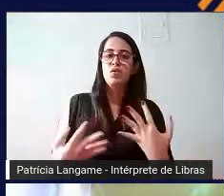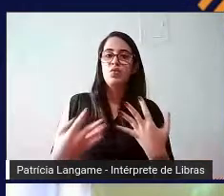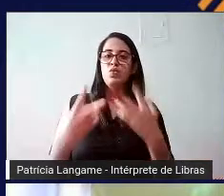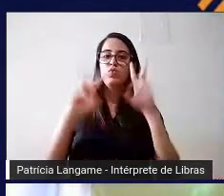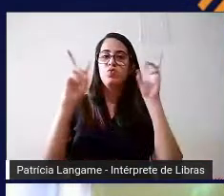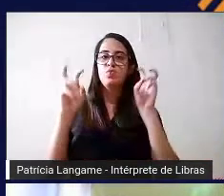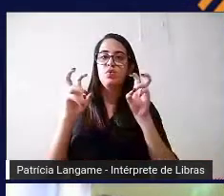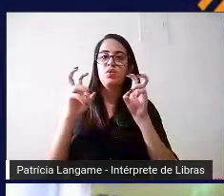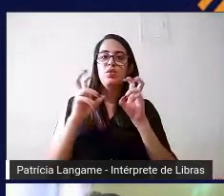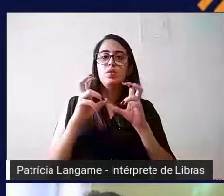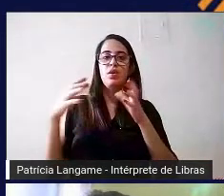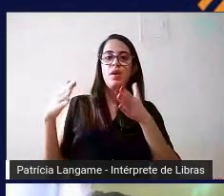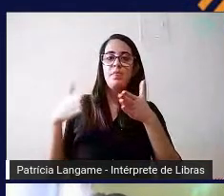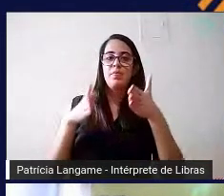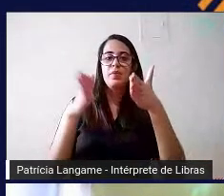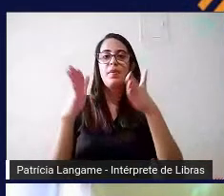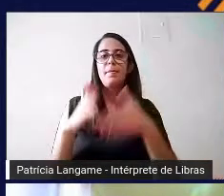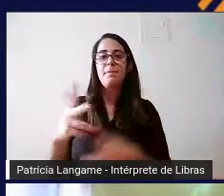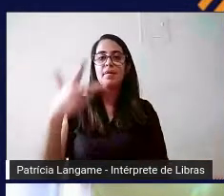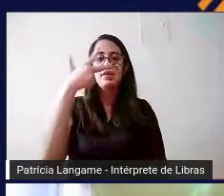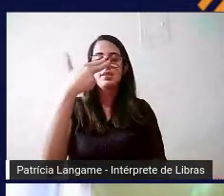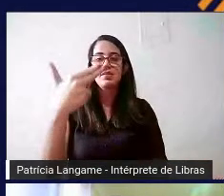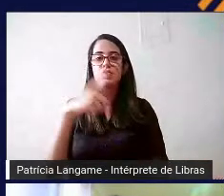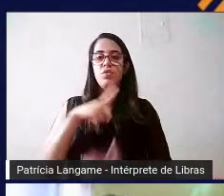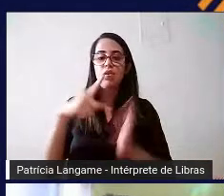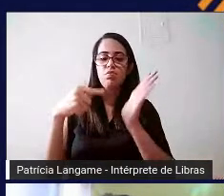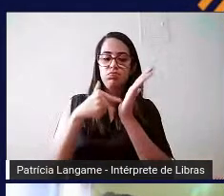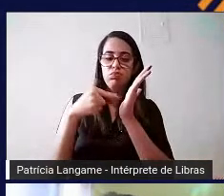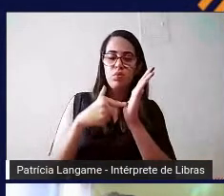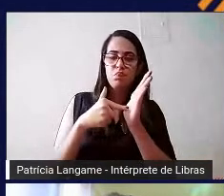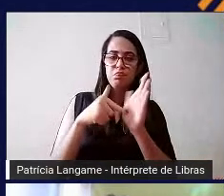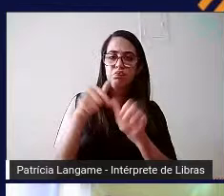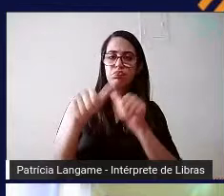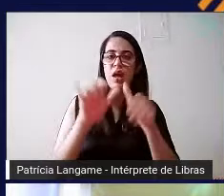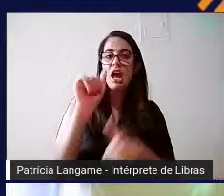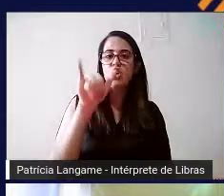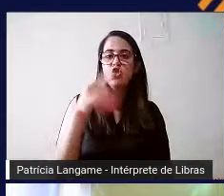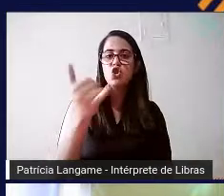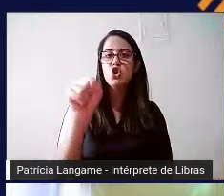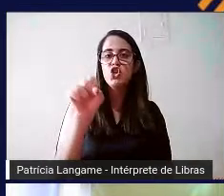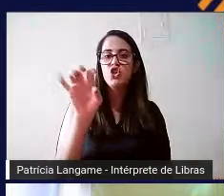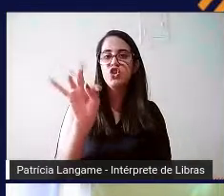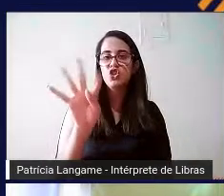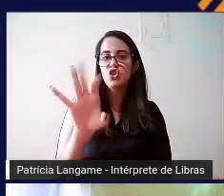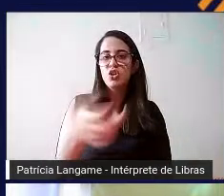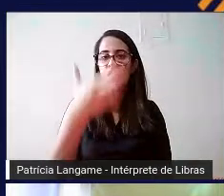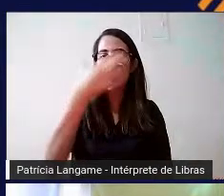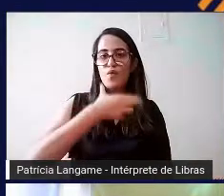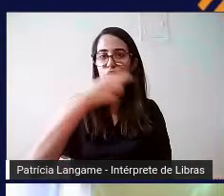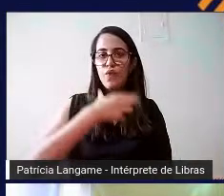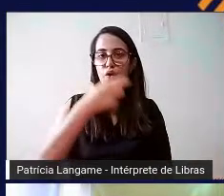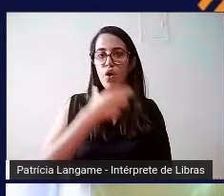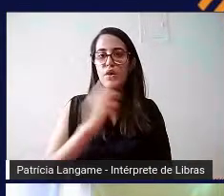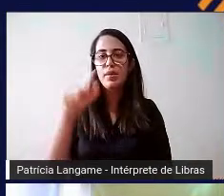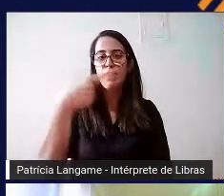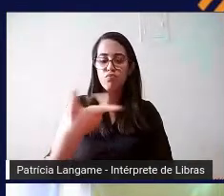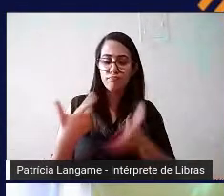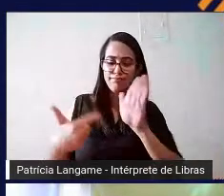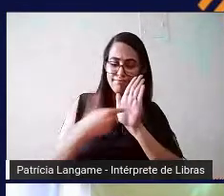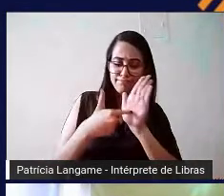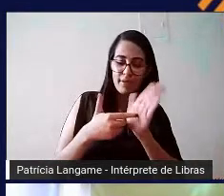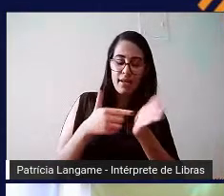caminho, ele é parecido. Tem o botão de ajustes lá do iPhone. Depois você vai em acessibilidade e